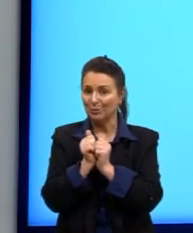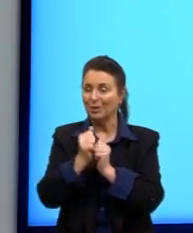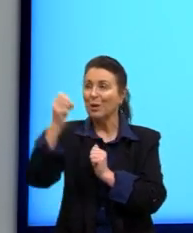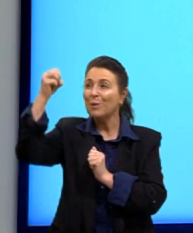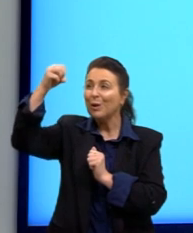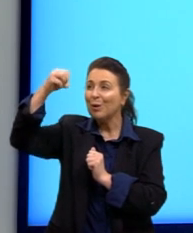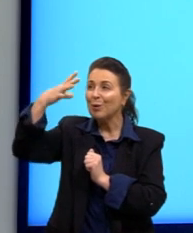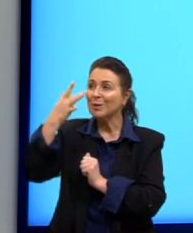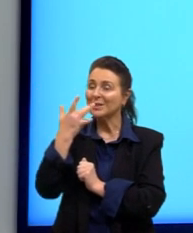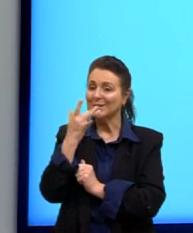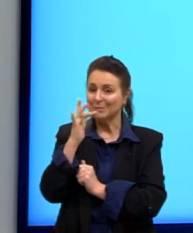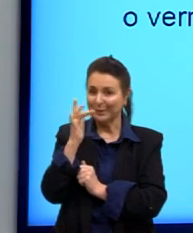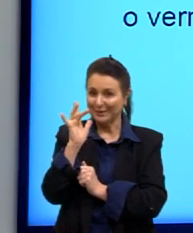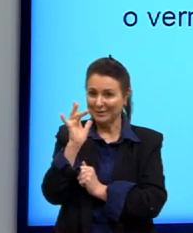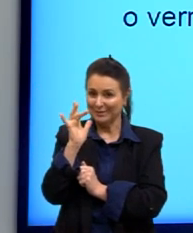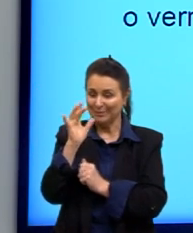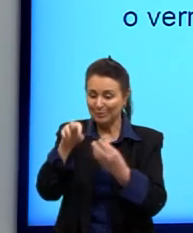tá?